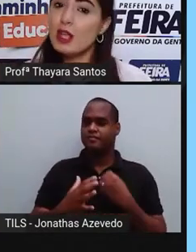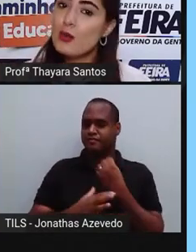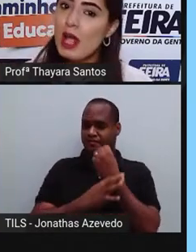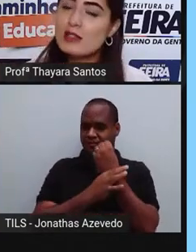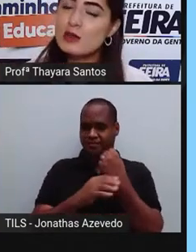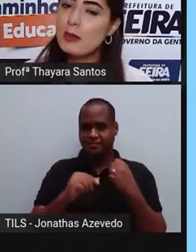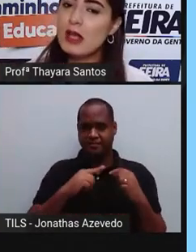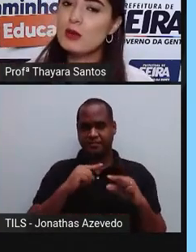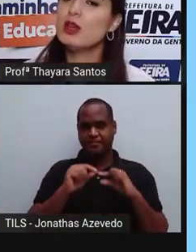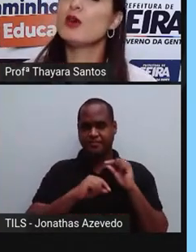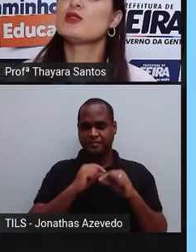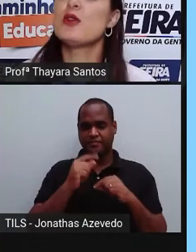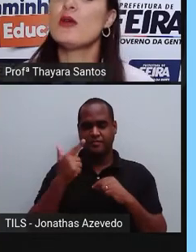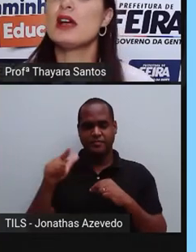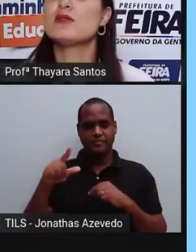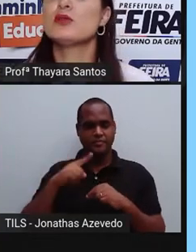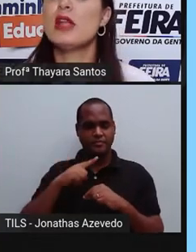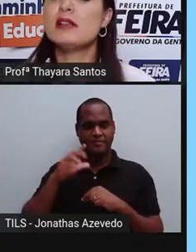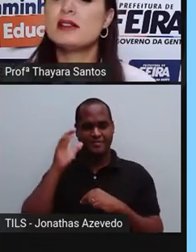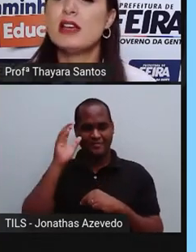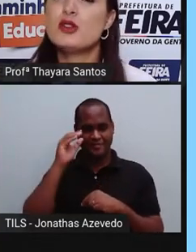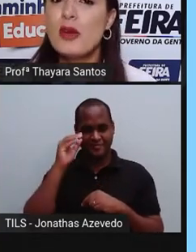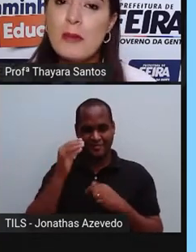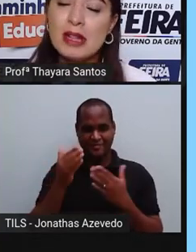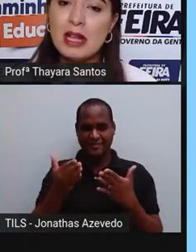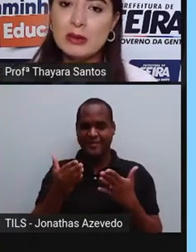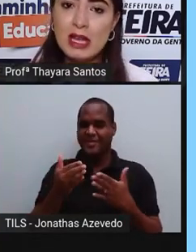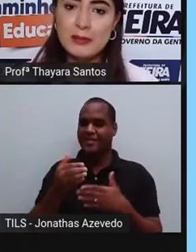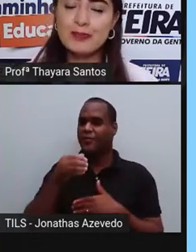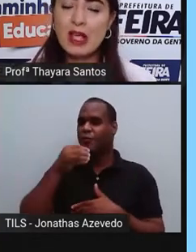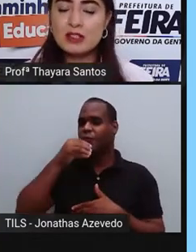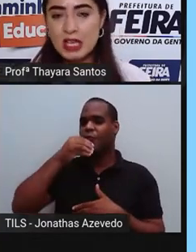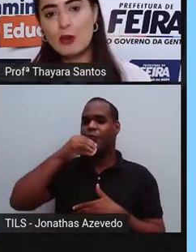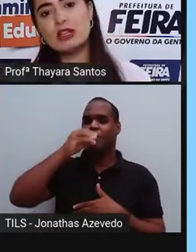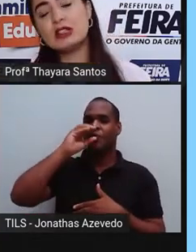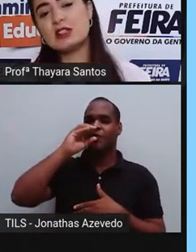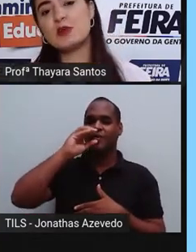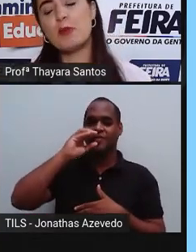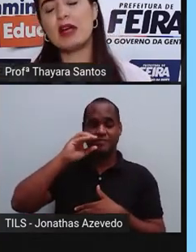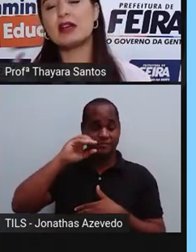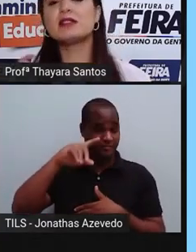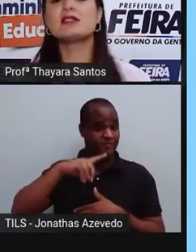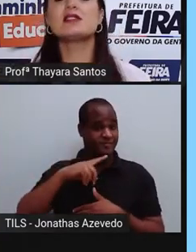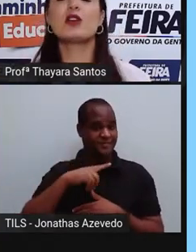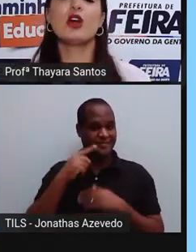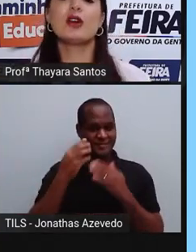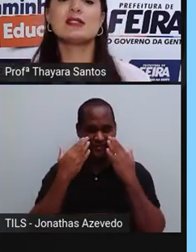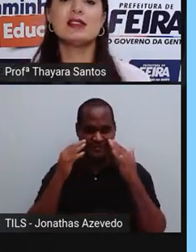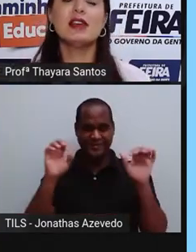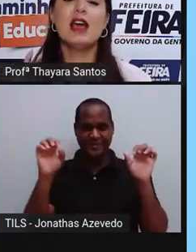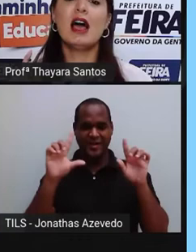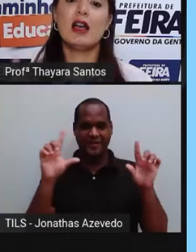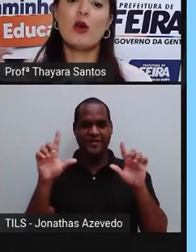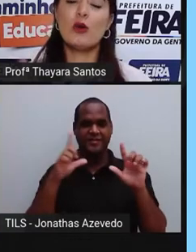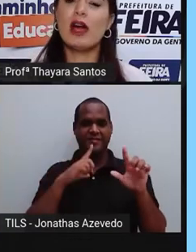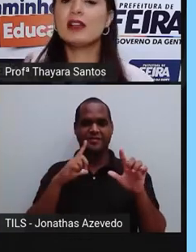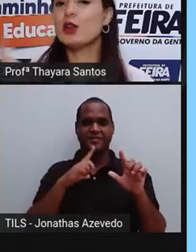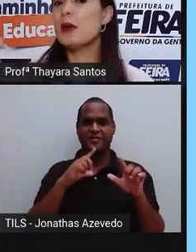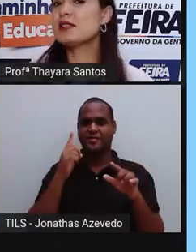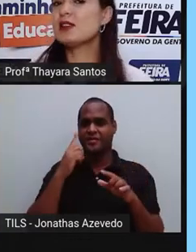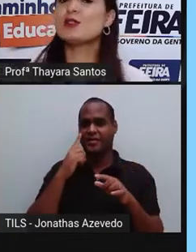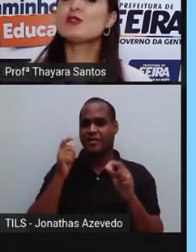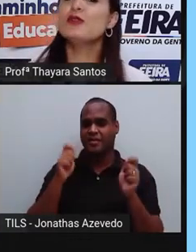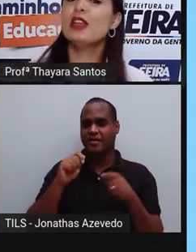E um caso bem curioso é o caso desse leite fermentado aí. Geralmente, nas propagandas, eles colocam assim, ah, com